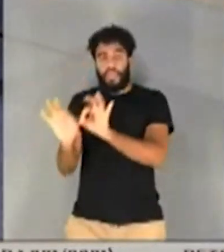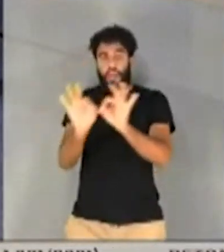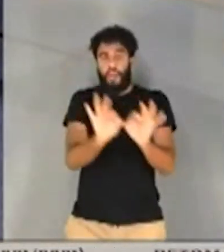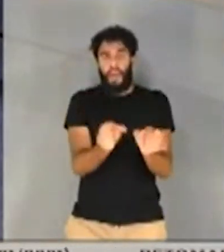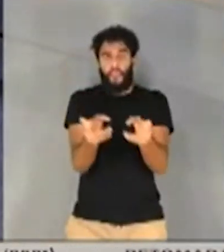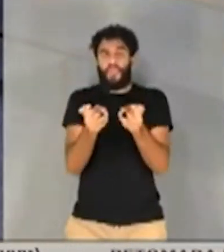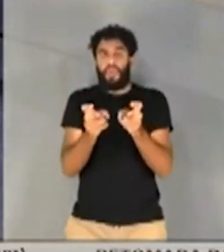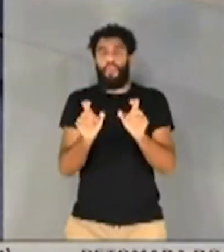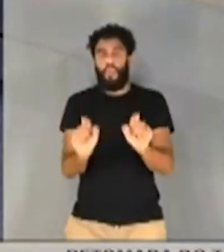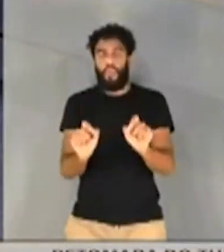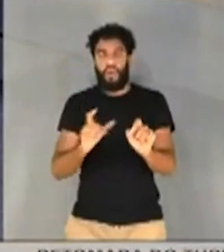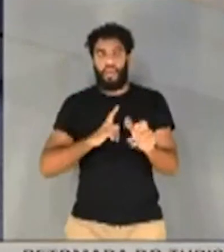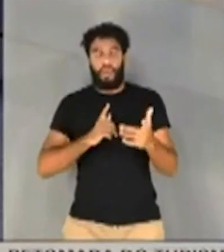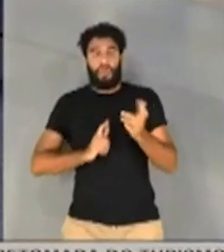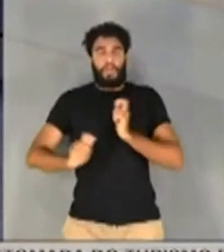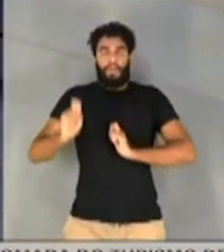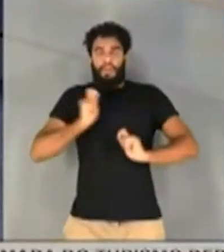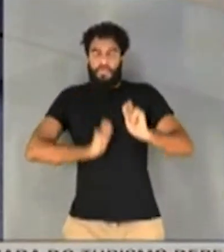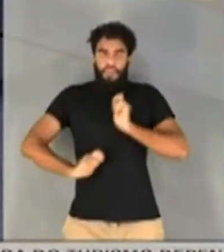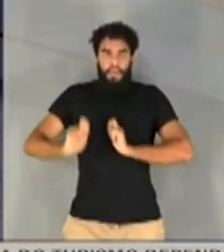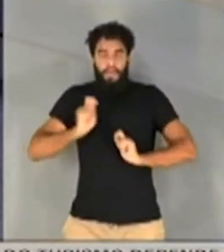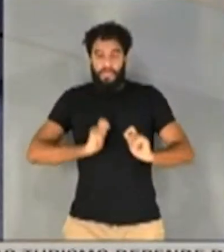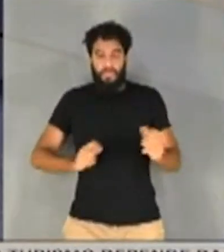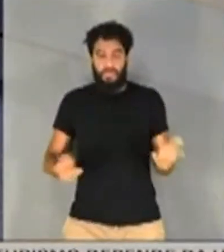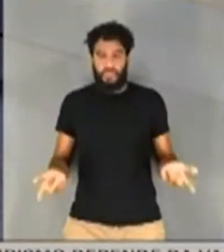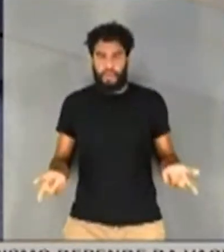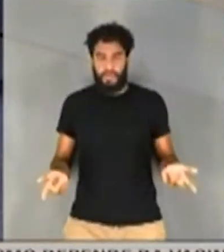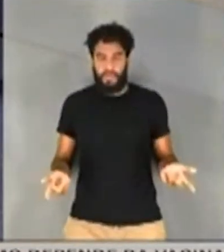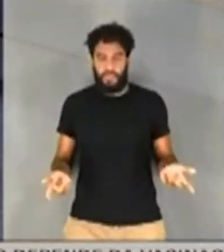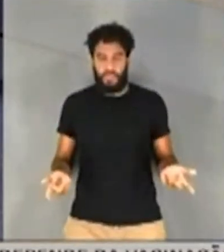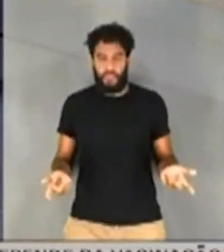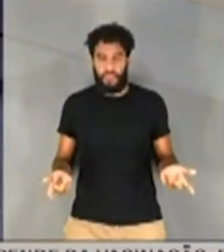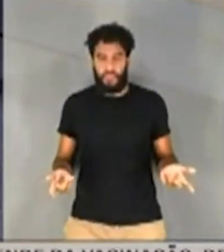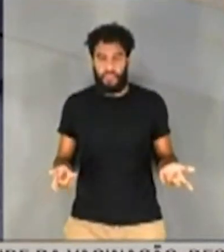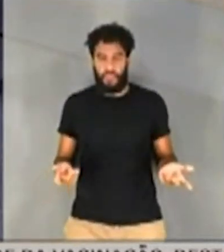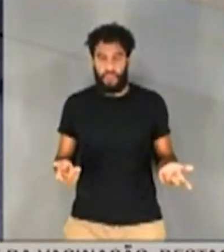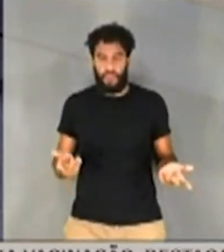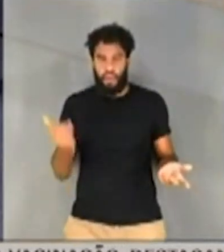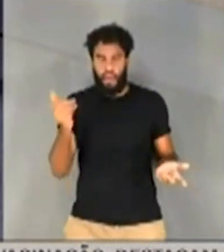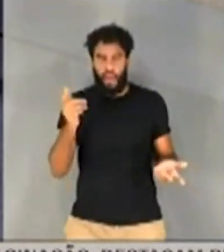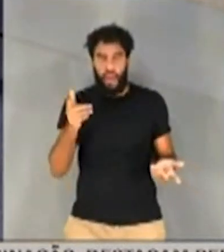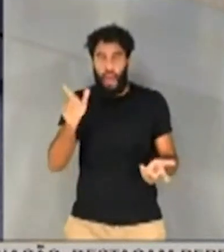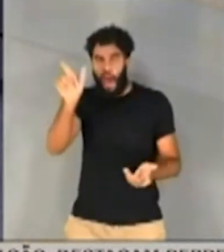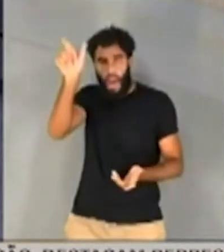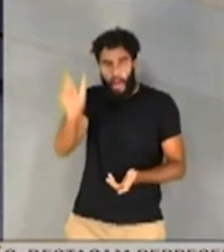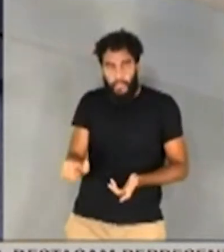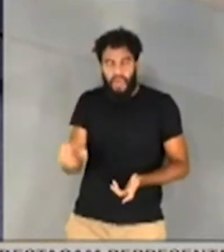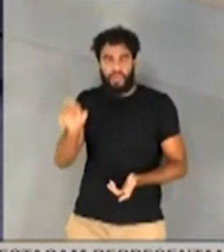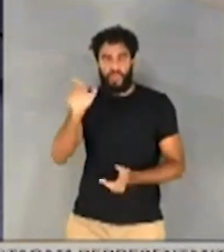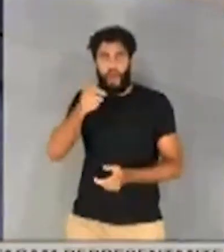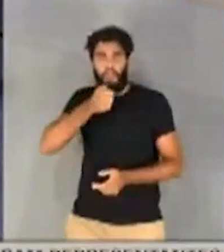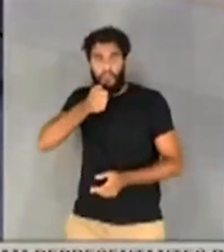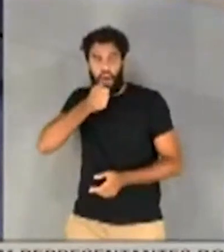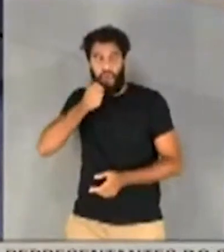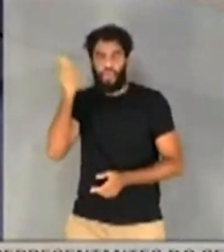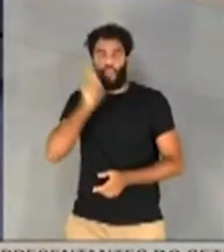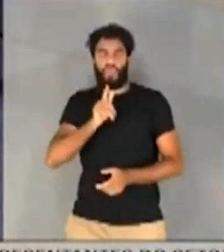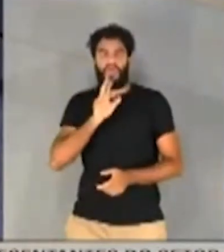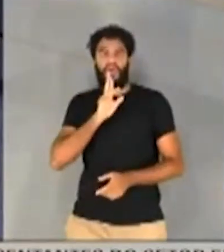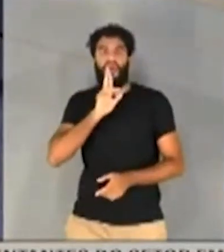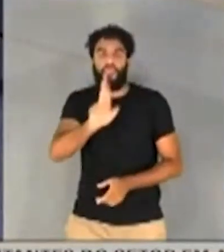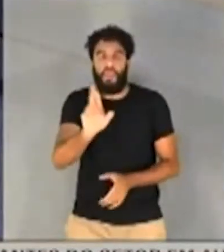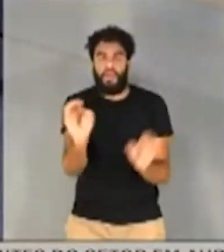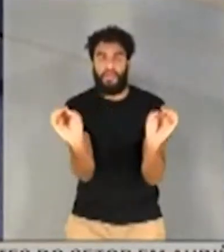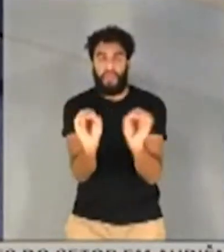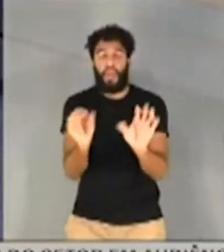gente percebe é que existe uma ansiedade muito grande pelas respostas da depoente aqui, da convidada. Eu peço só a